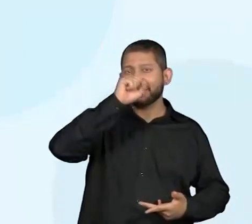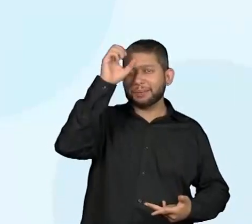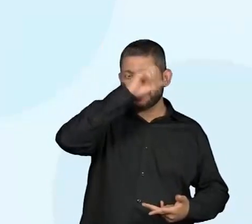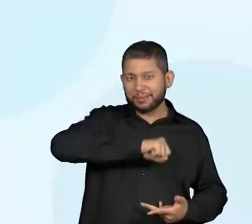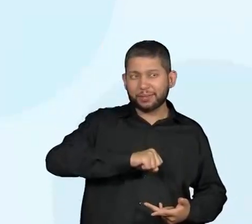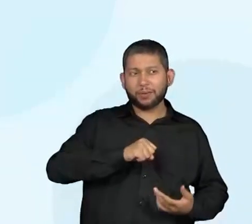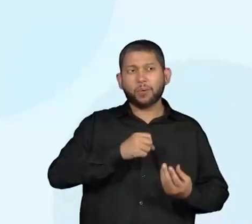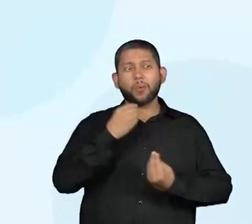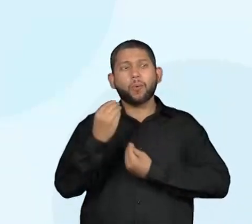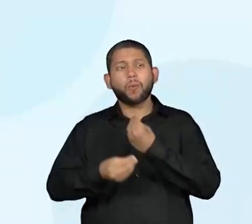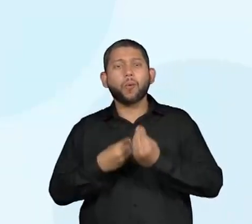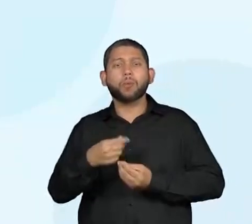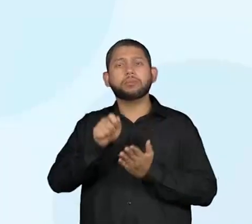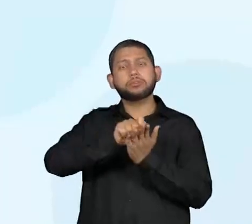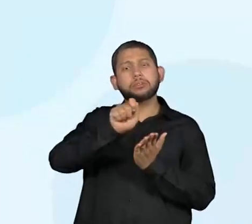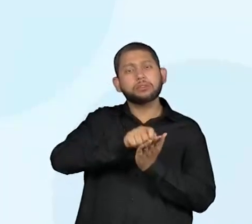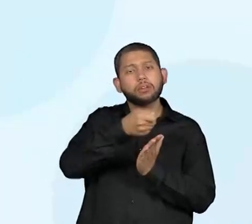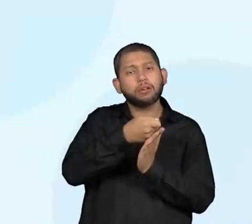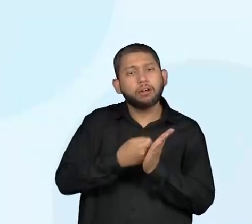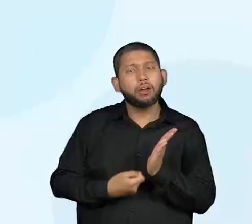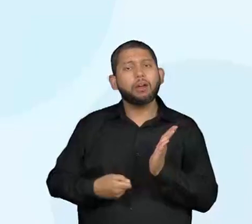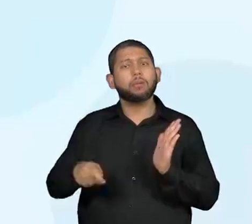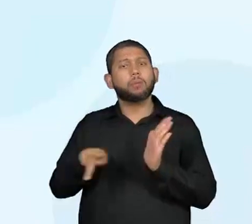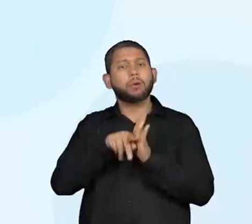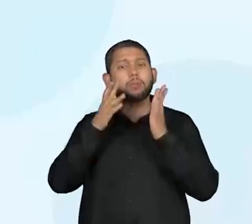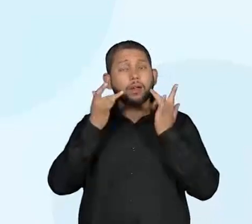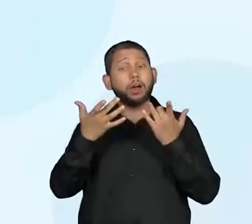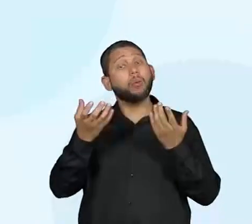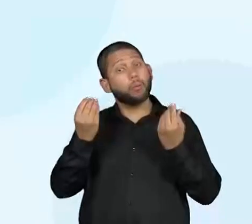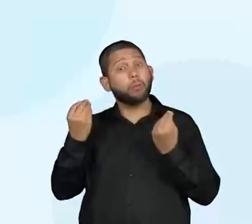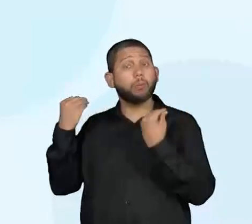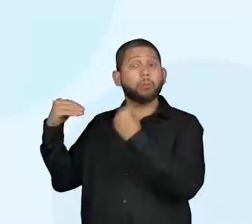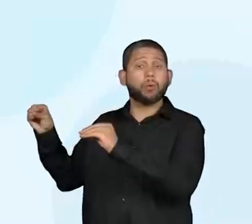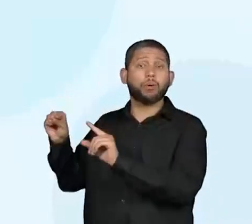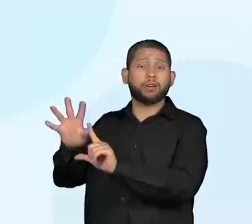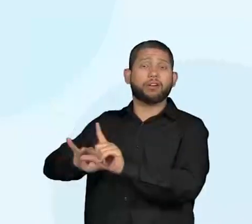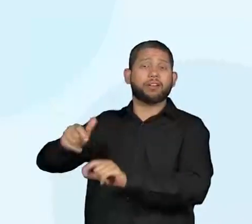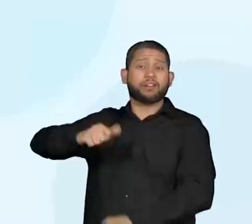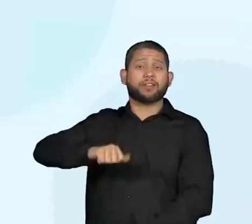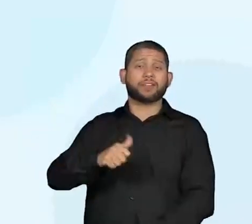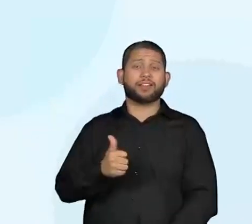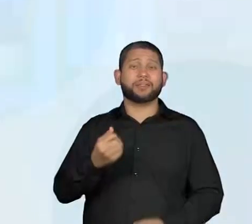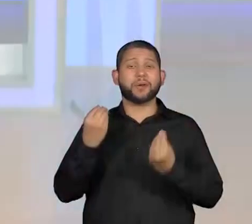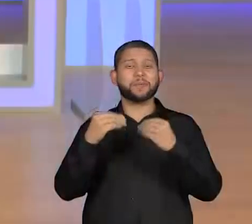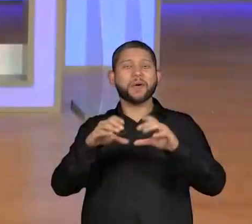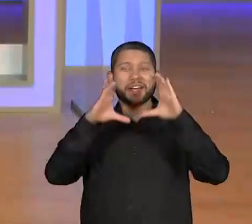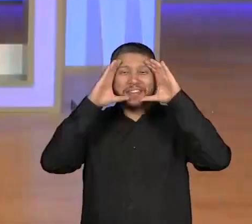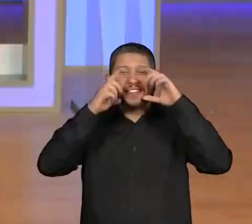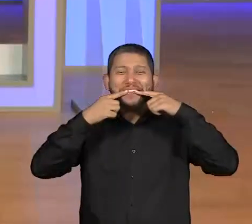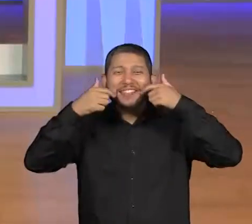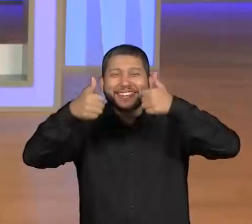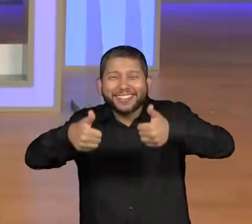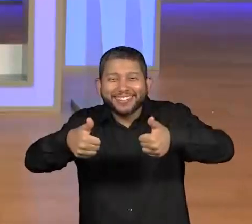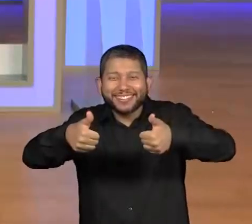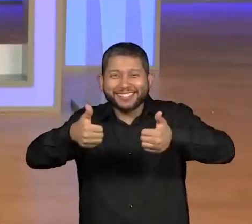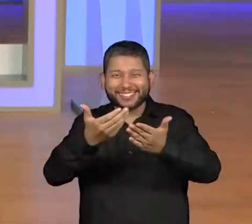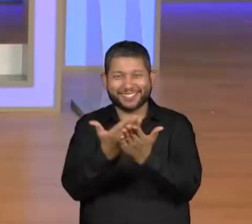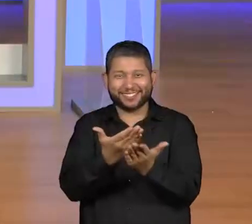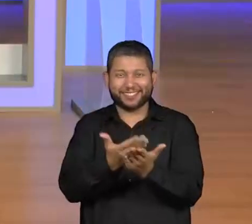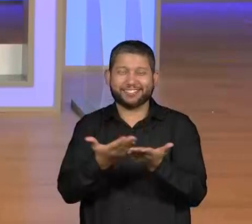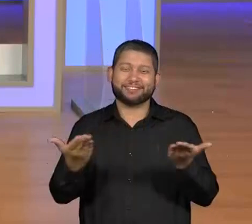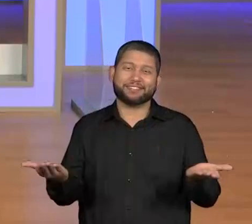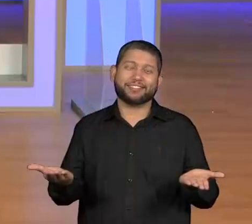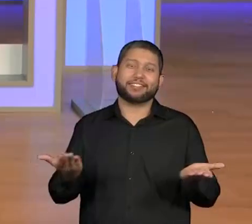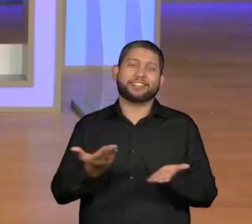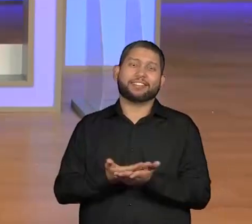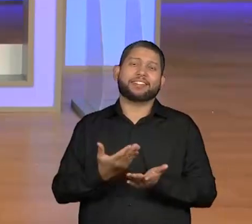de como se escreve, como conduz um texto teatral, avalie aí positivamente a nossa aula. Vamos ficando